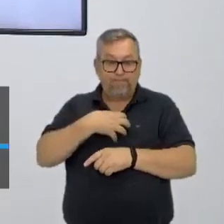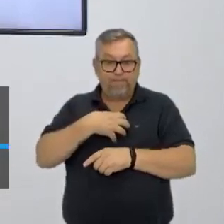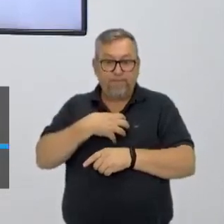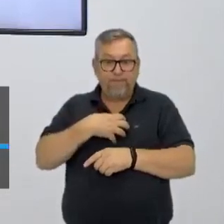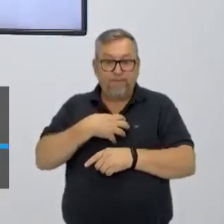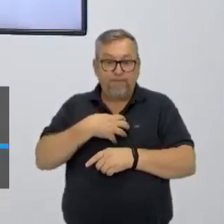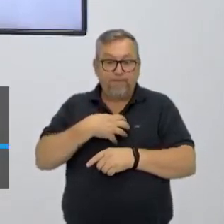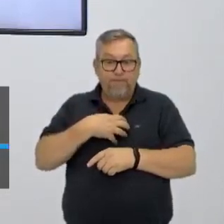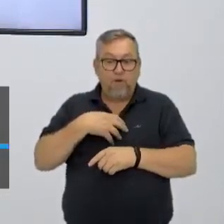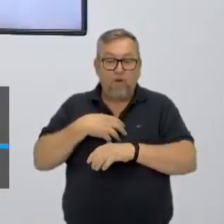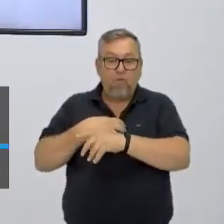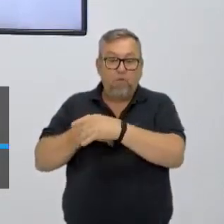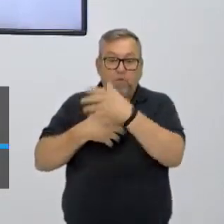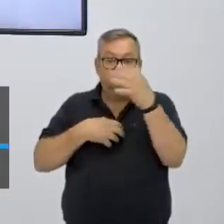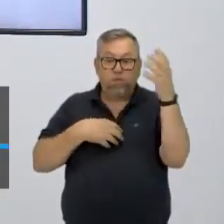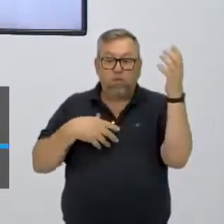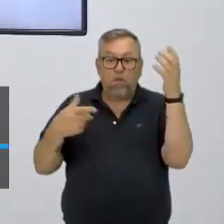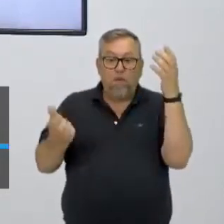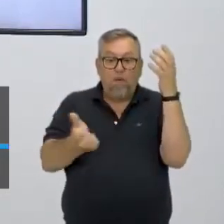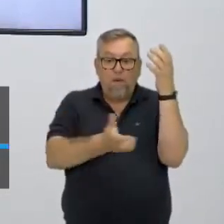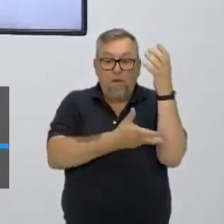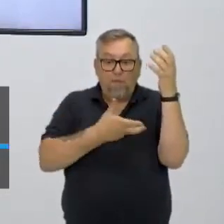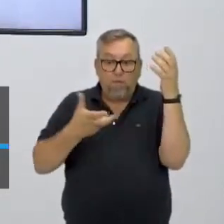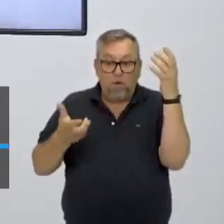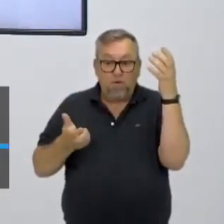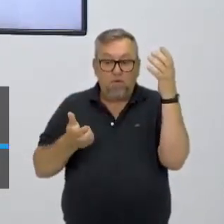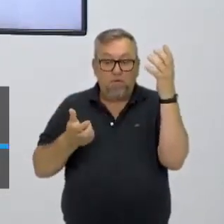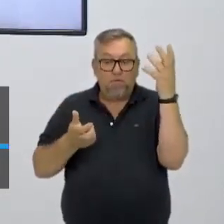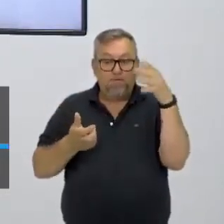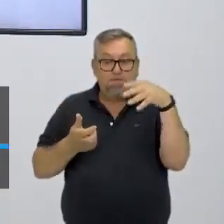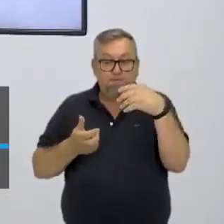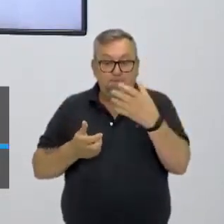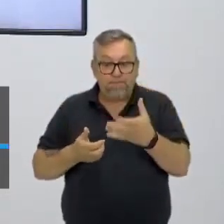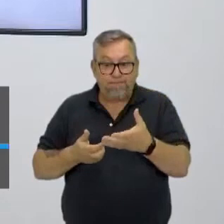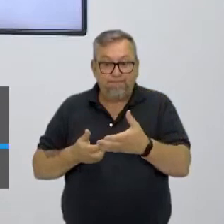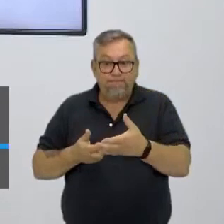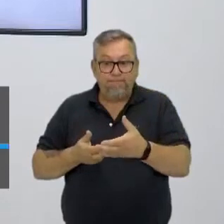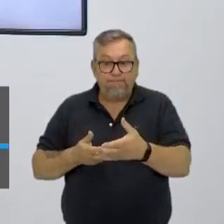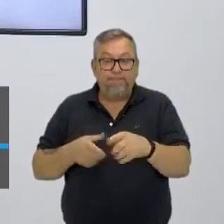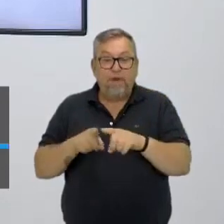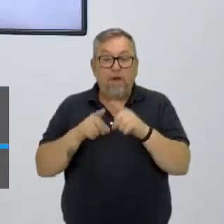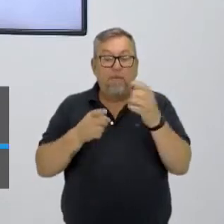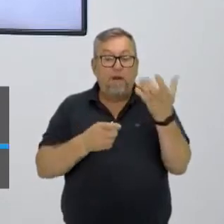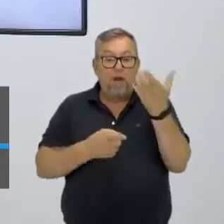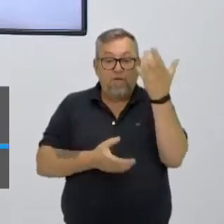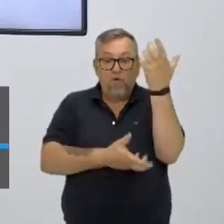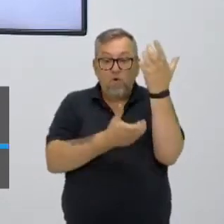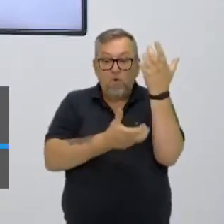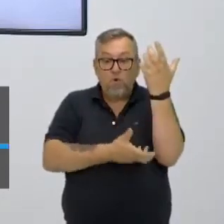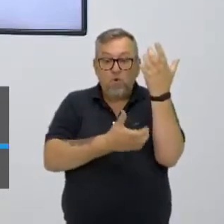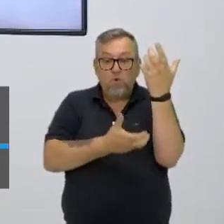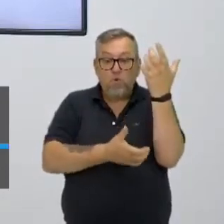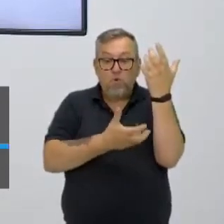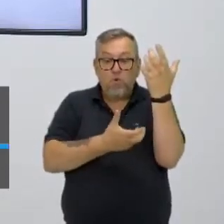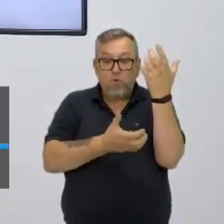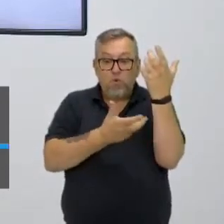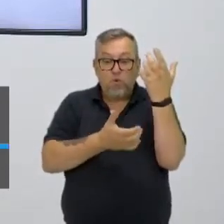desmatamento, de queimadas em florestas, então nem se fala. Esses fatores são